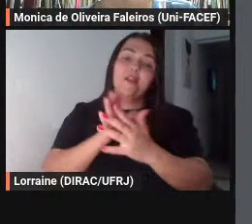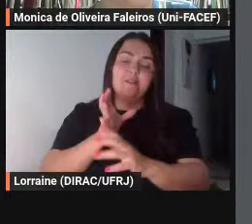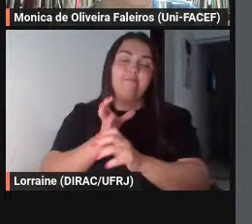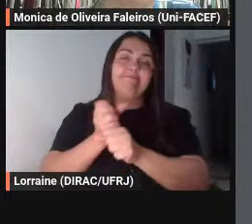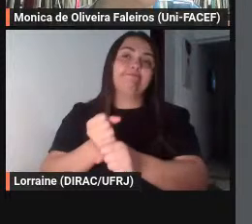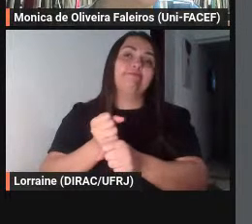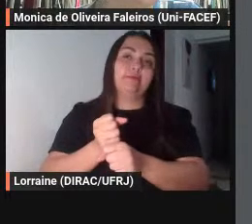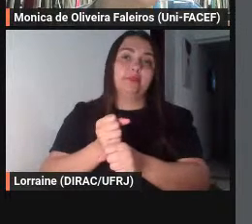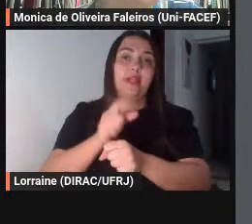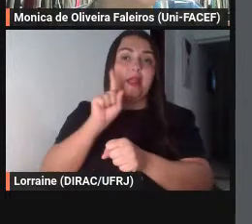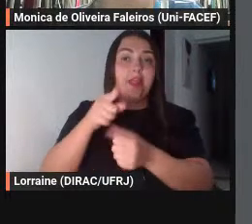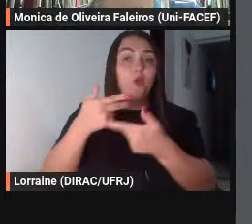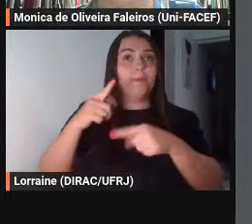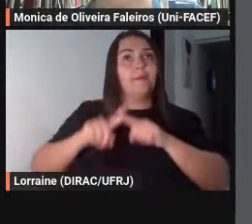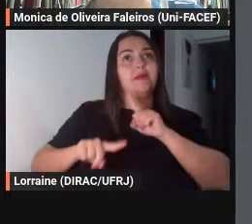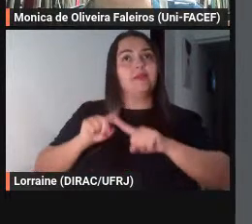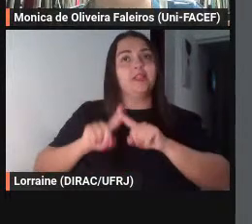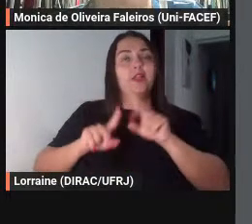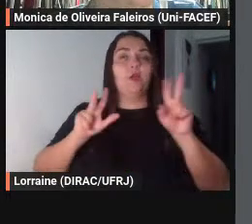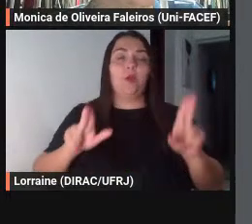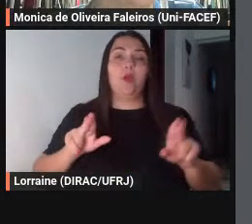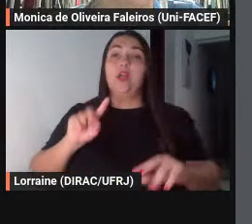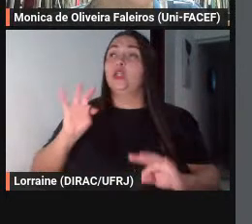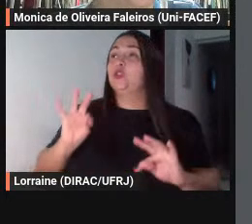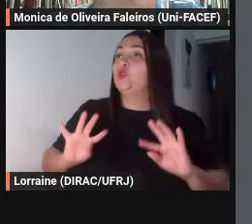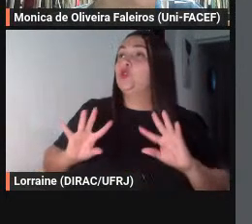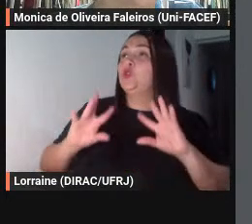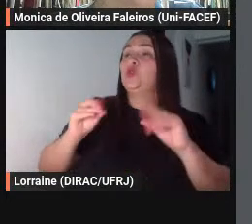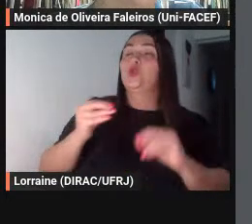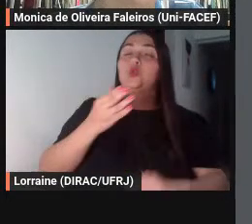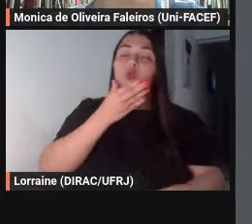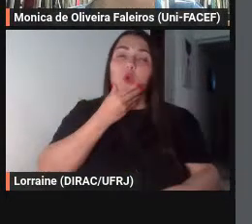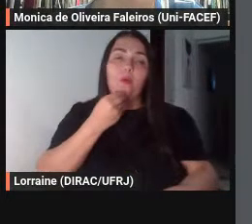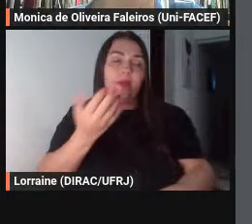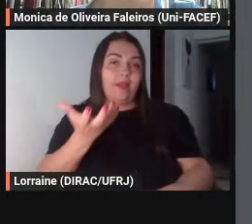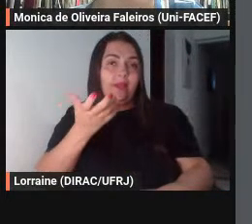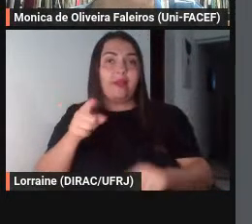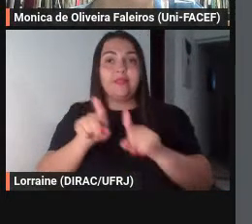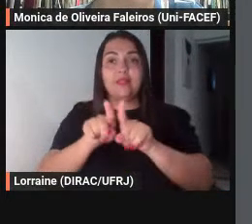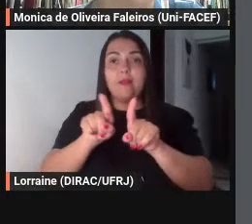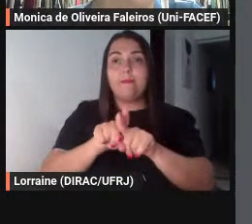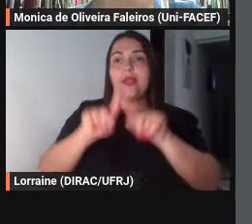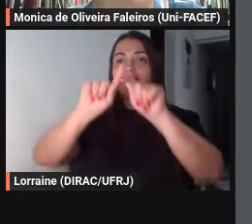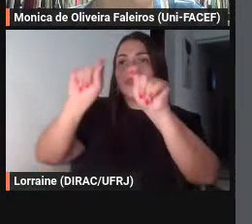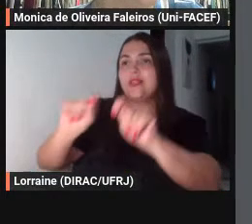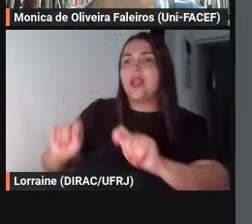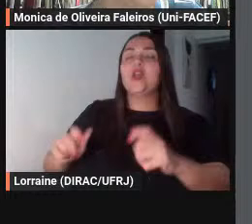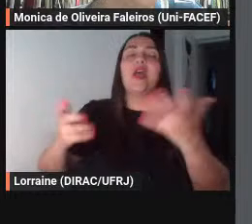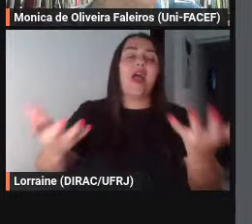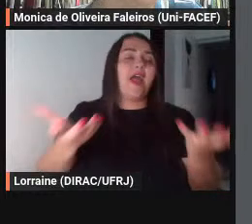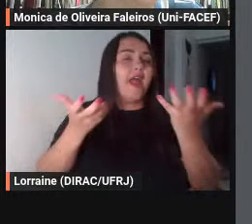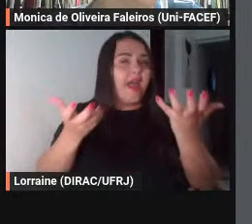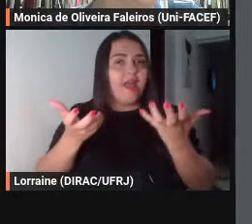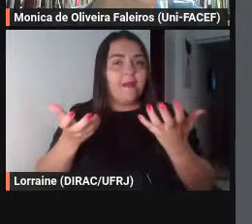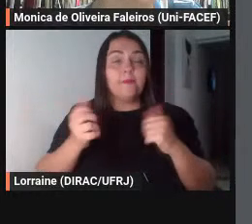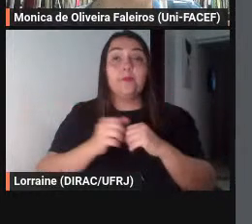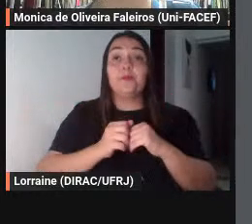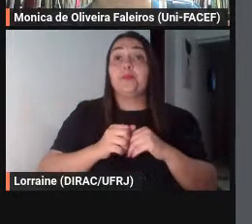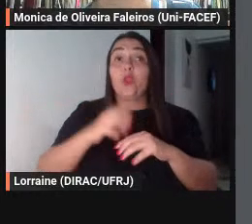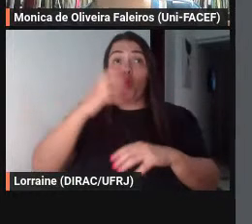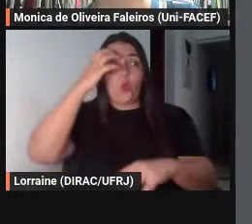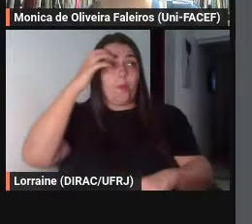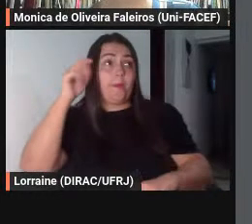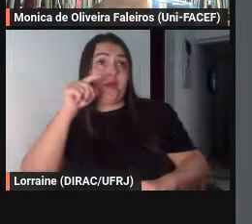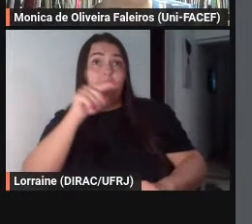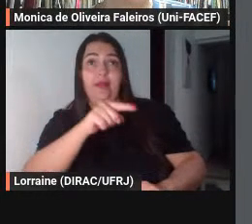e objeto de desejo de todos os homens e deuses com toda a culpa disso atribuída a ela que antes tem